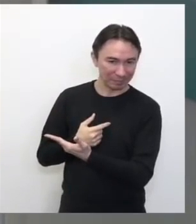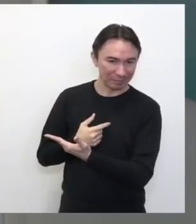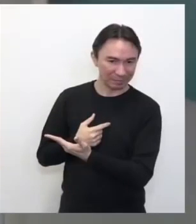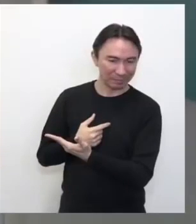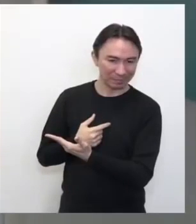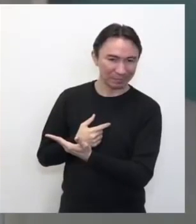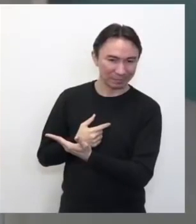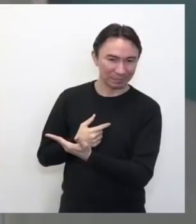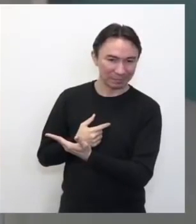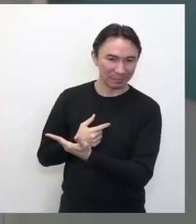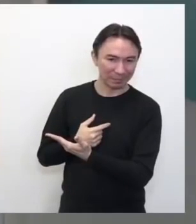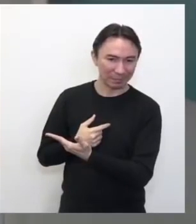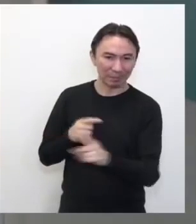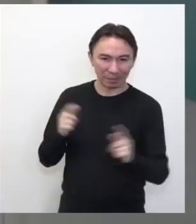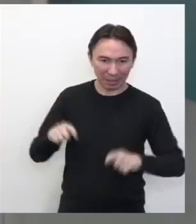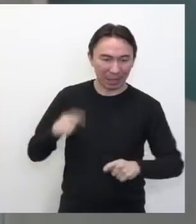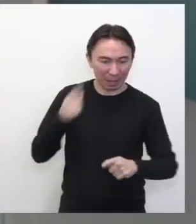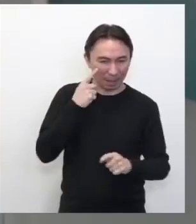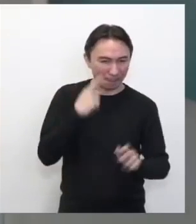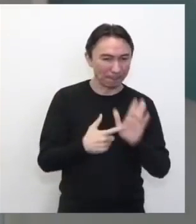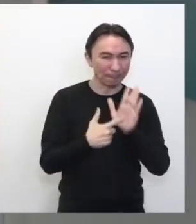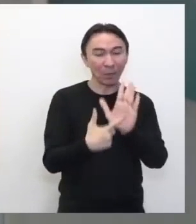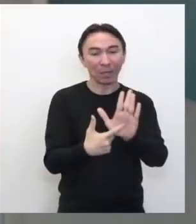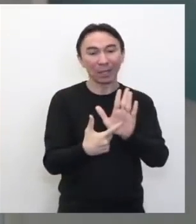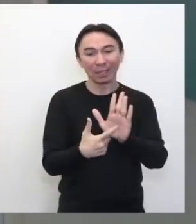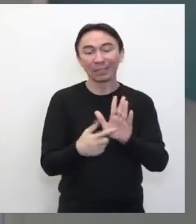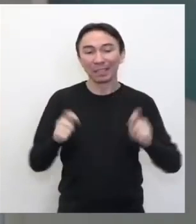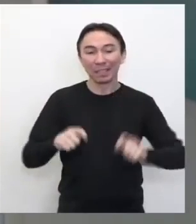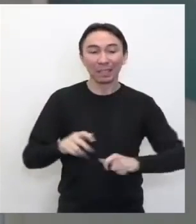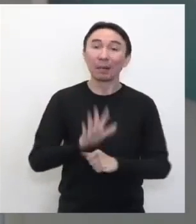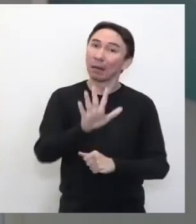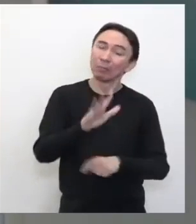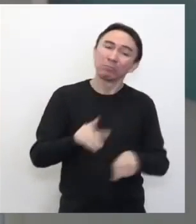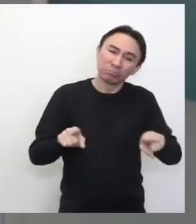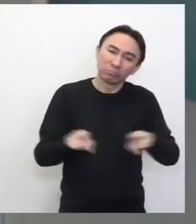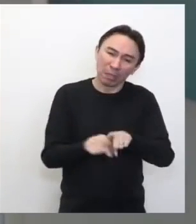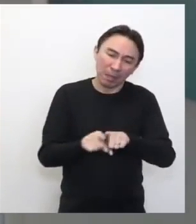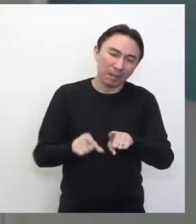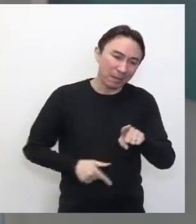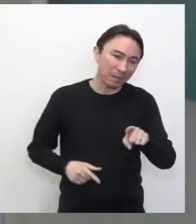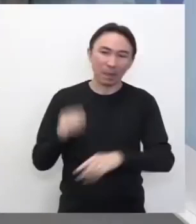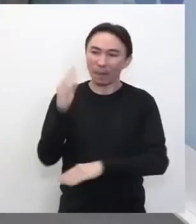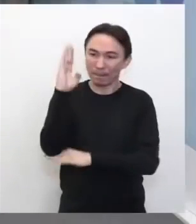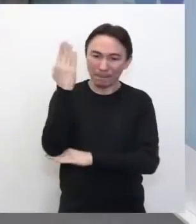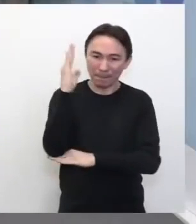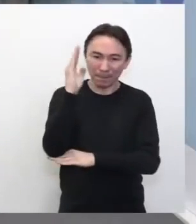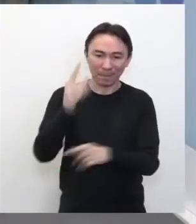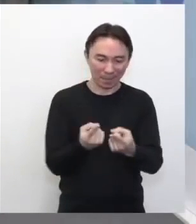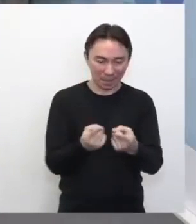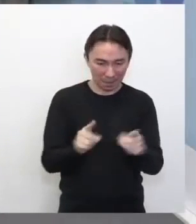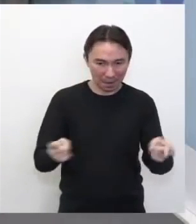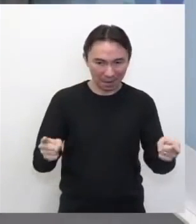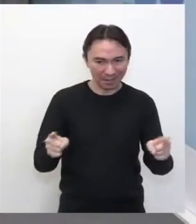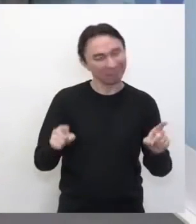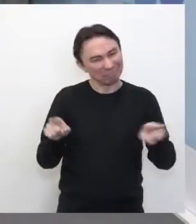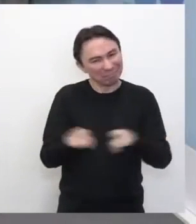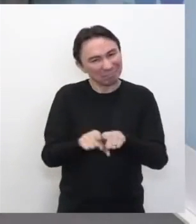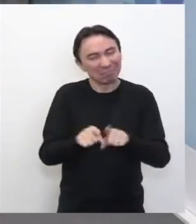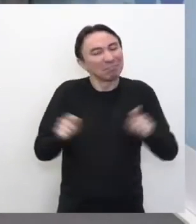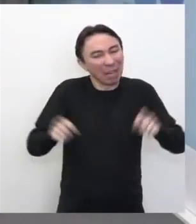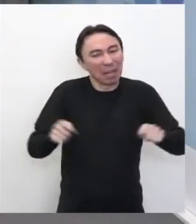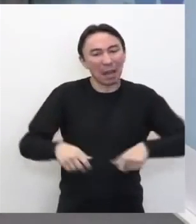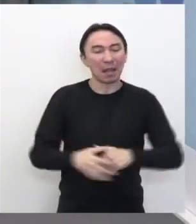mostrar para todo mundo. Mas o palito de churrasco também é viável. Então, hoje nós vamos fazer essa ideia dessa